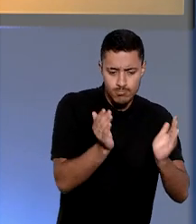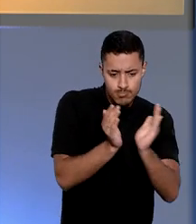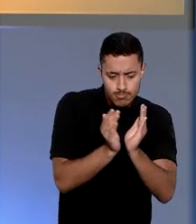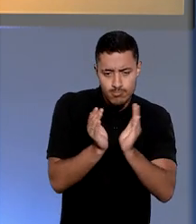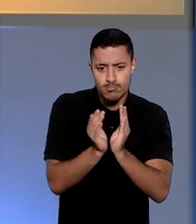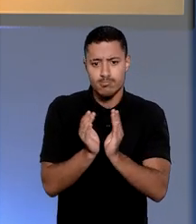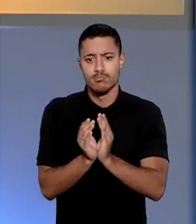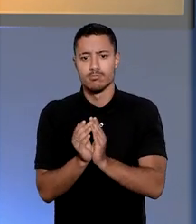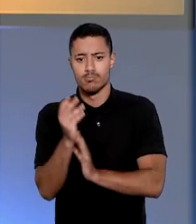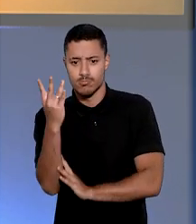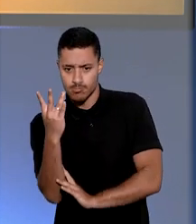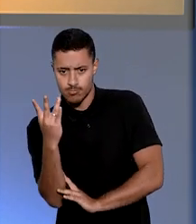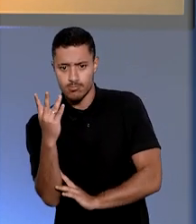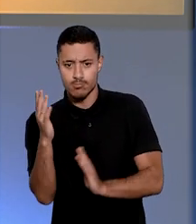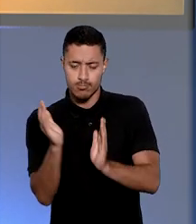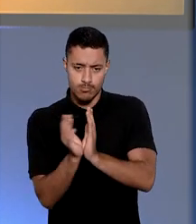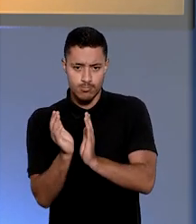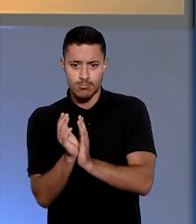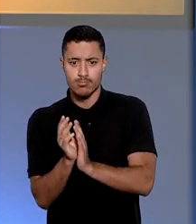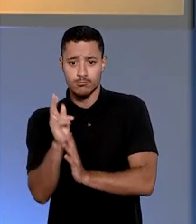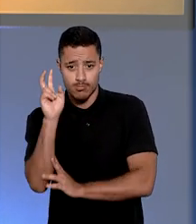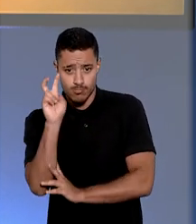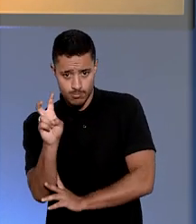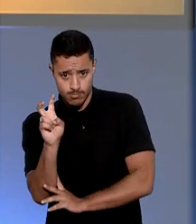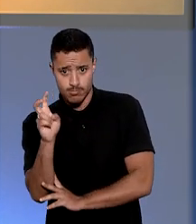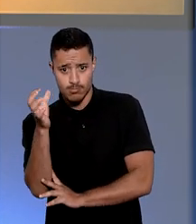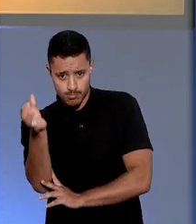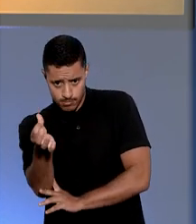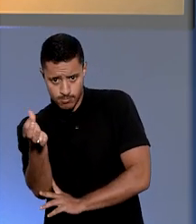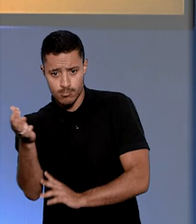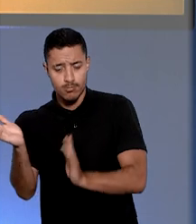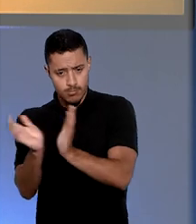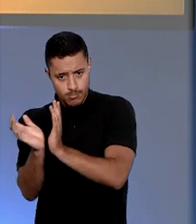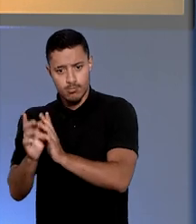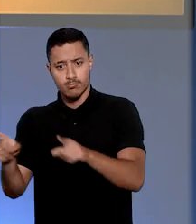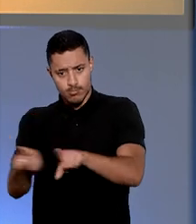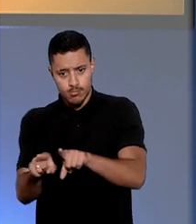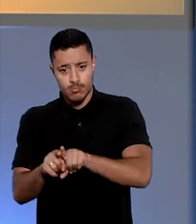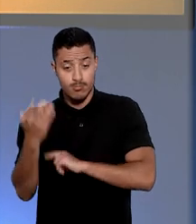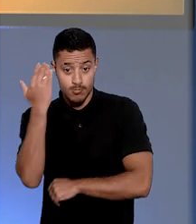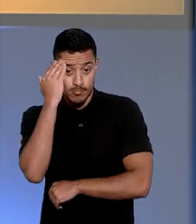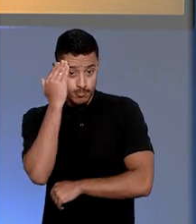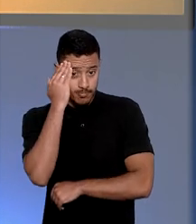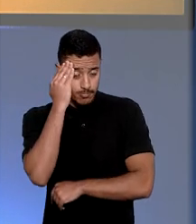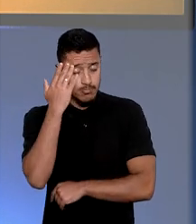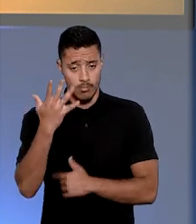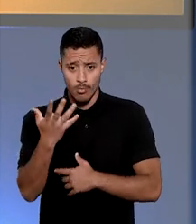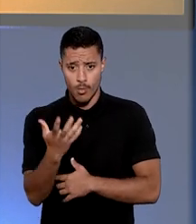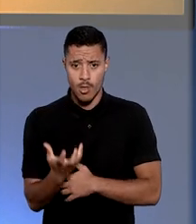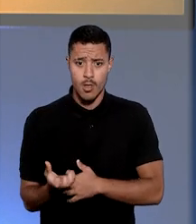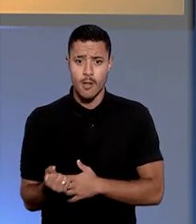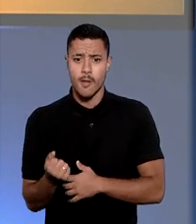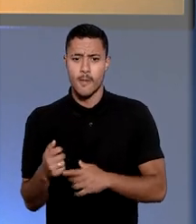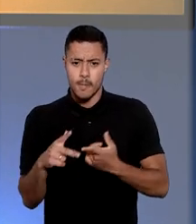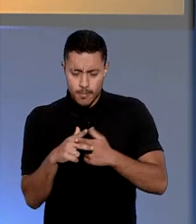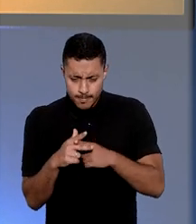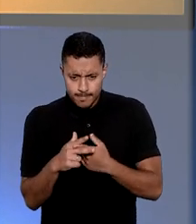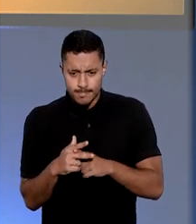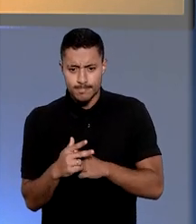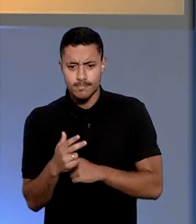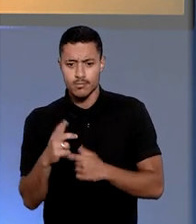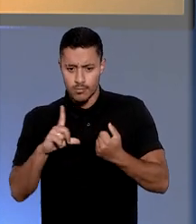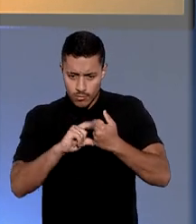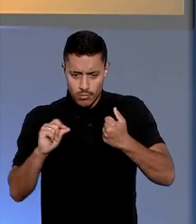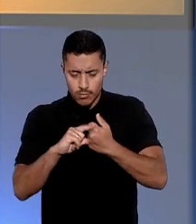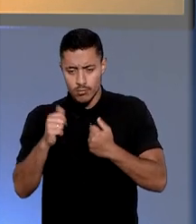Especial, na terceira sessão, na quinta e na sexta turma. O entendimento é válido até o regulamento do artigo